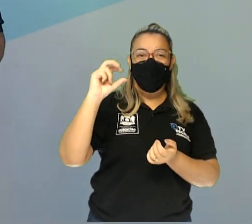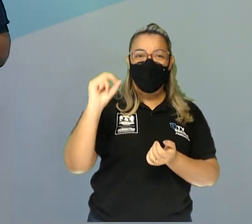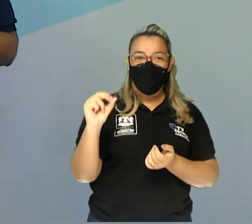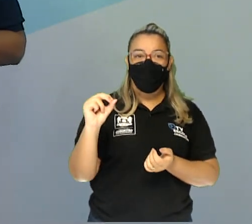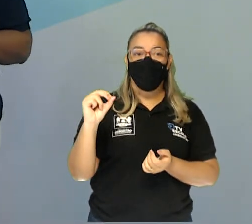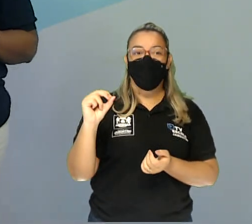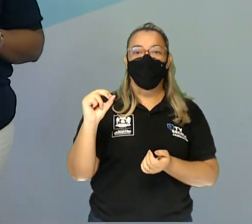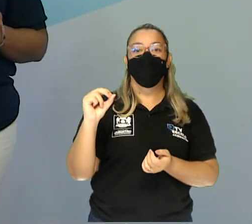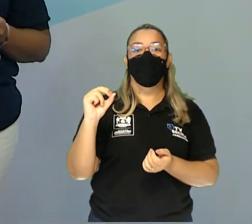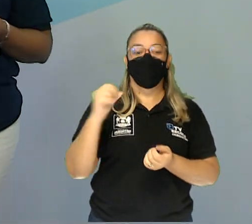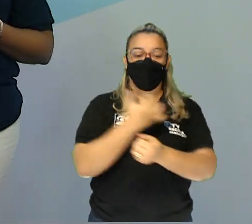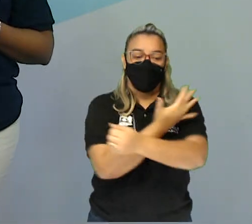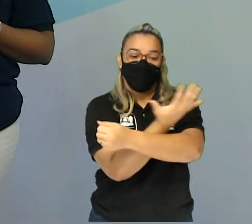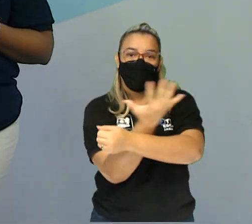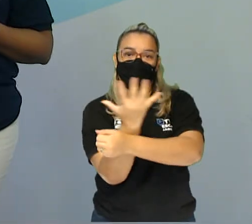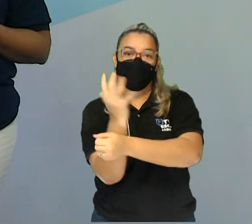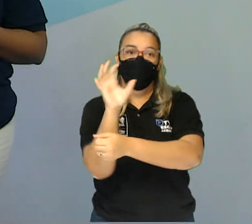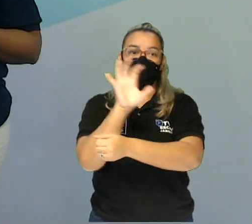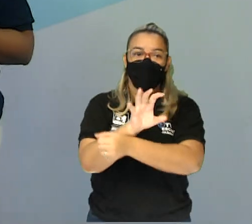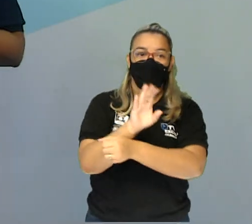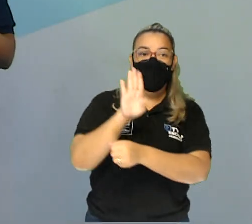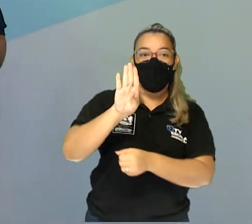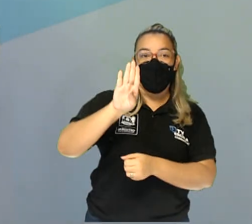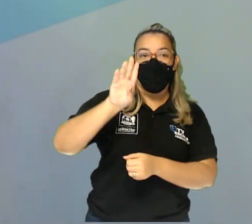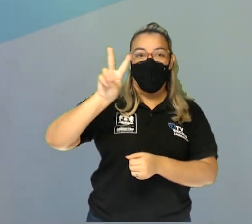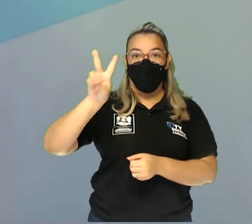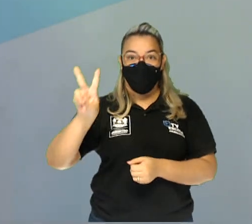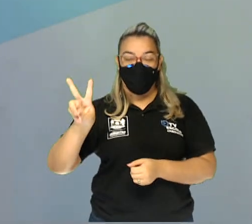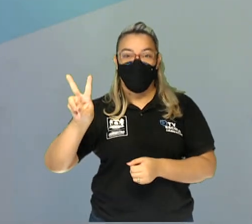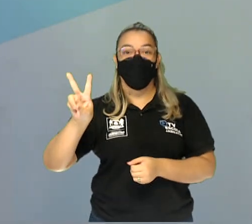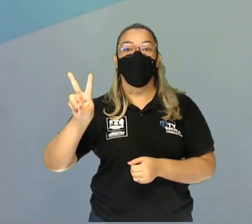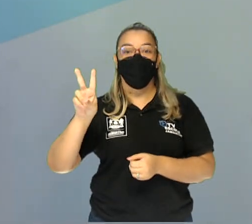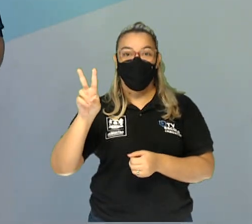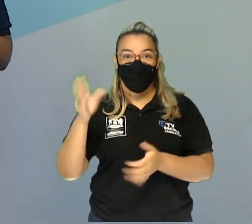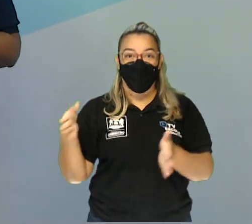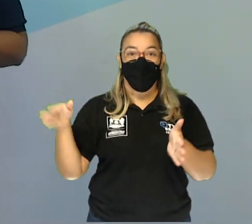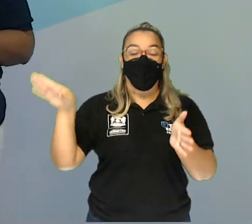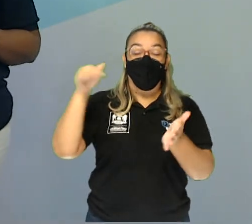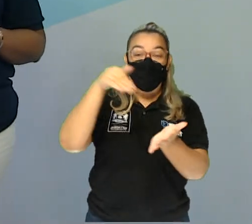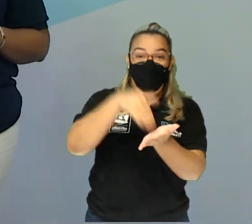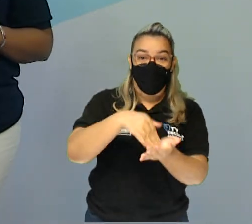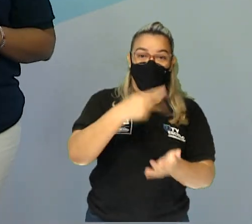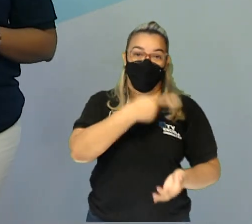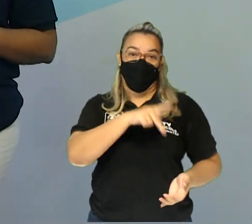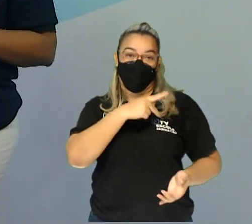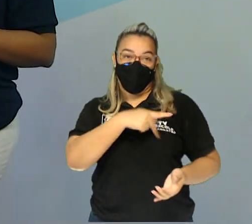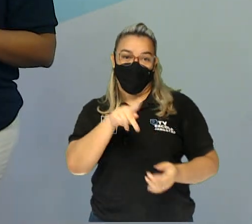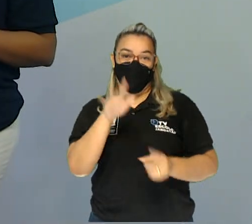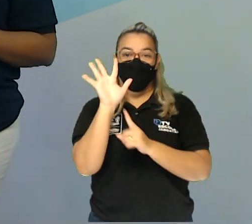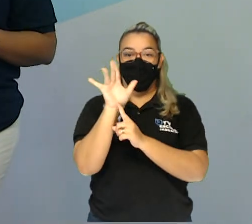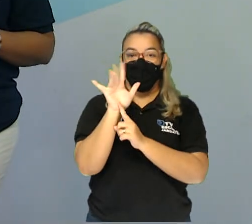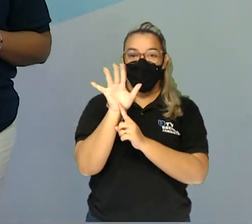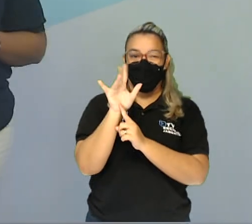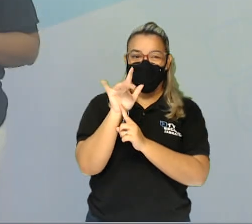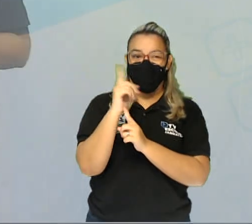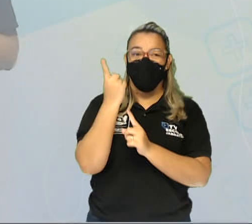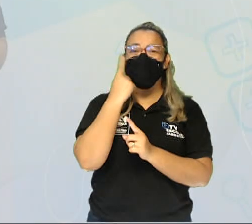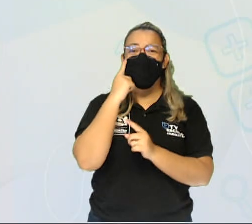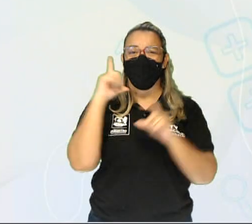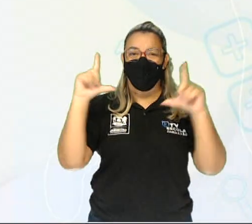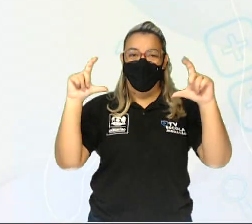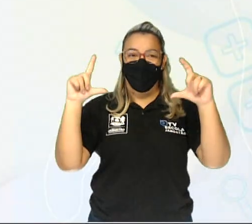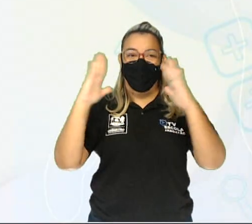quando a urbanização vinda lá de Boa Viagem, no Recife, atingiu Piedade Candeias. Nessa imagem eu trago a